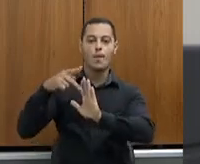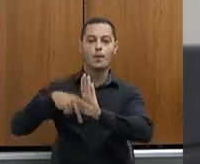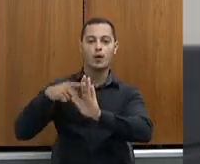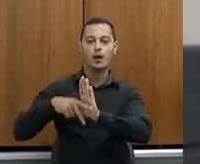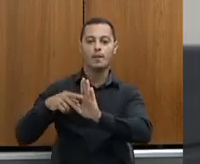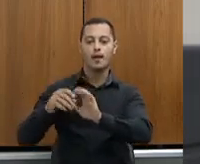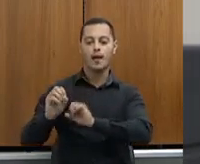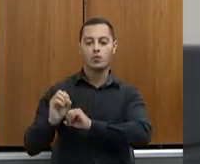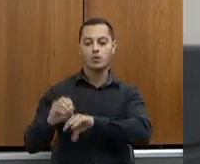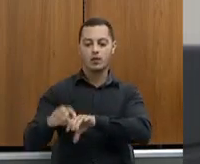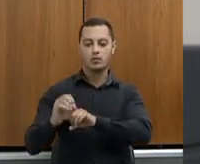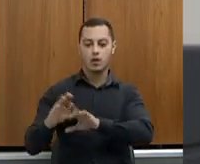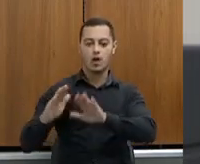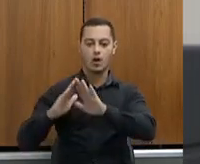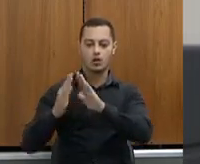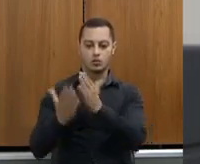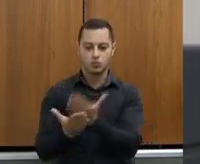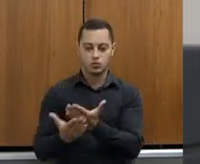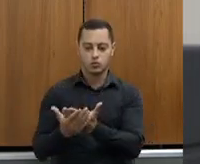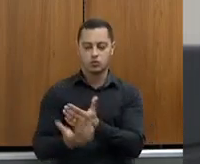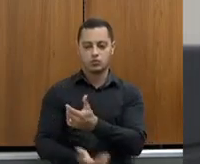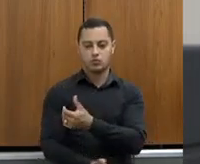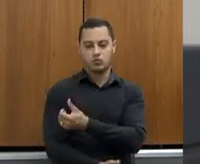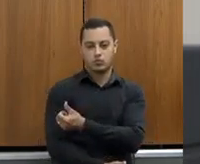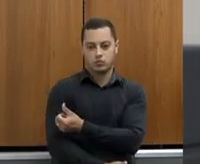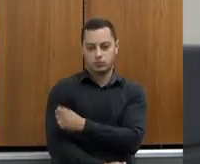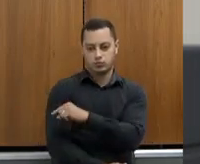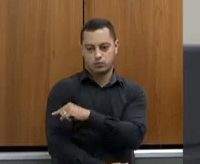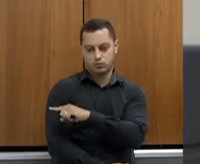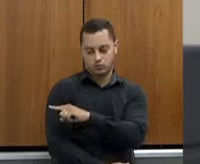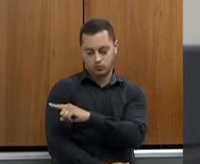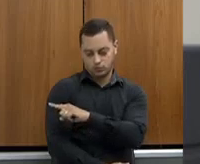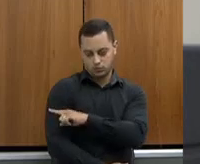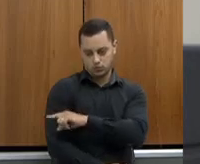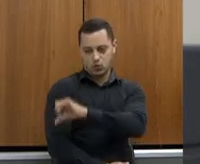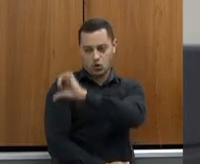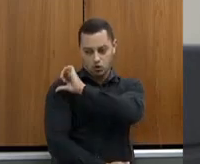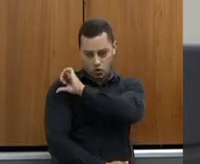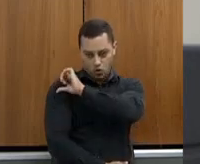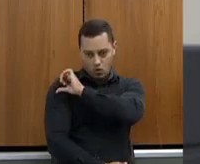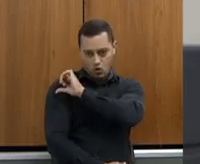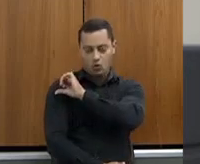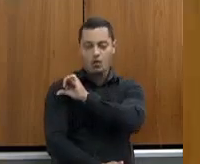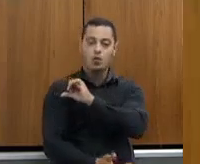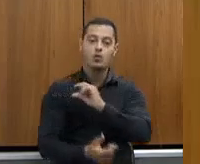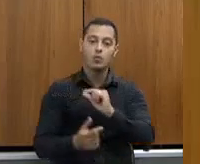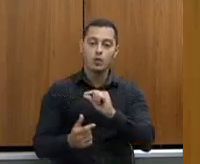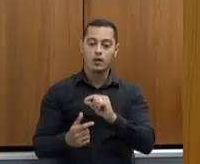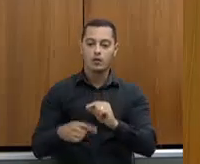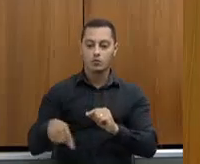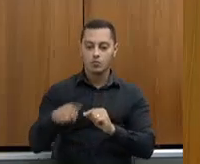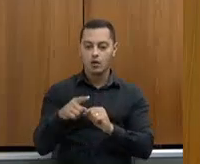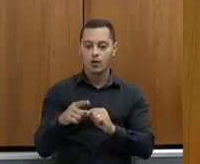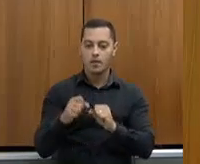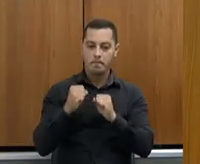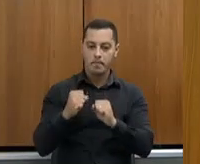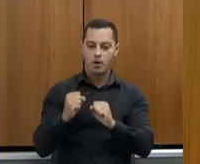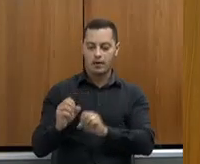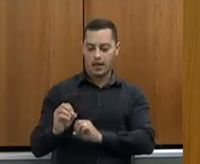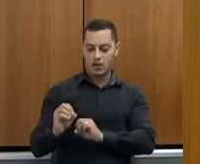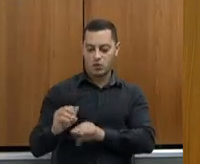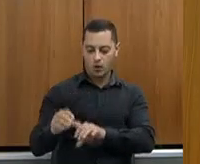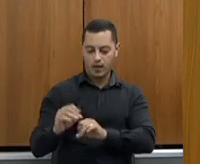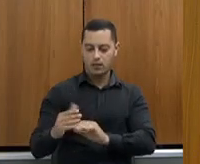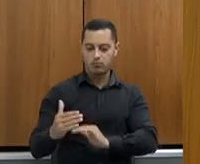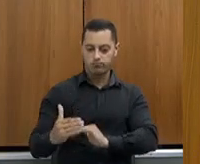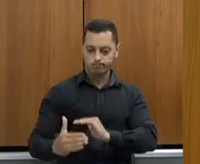escolas de ensino fundamental, para que, cada vez mais, nós possamos, pela educação, fazer